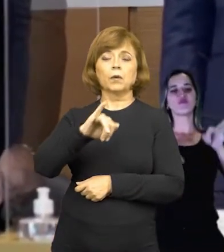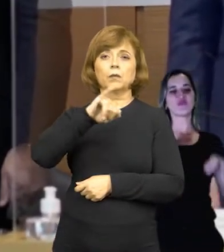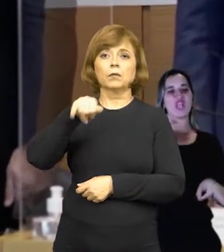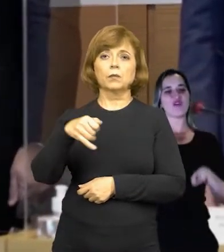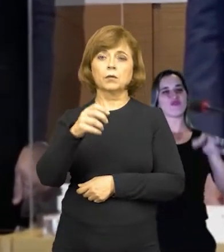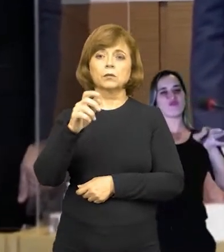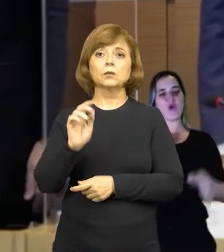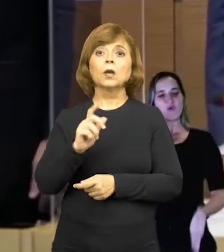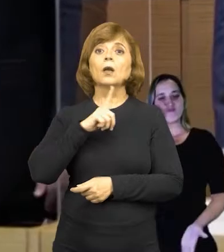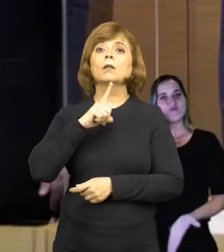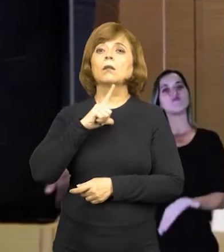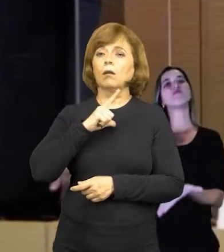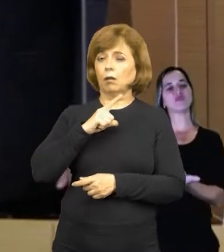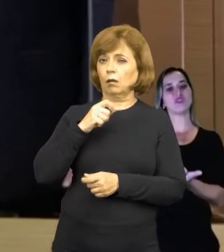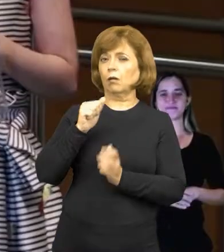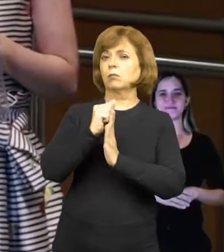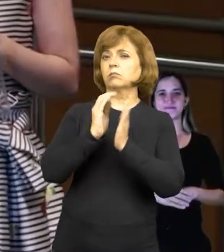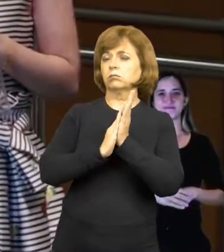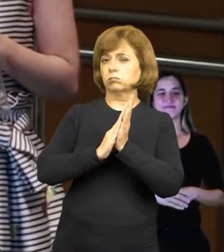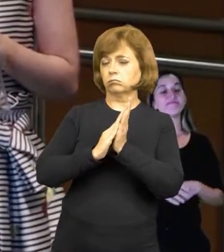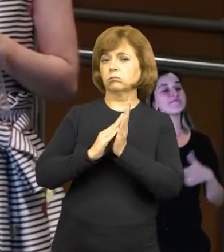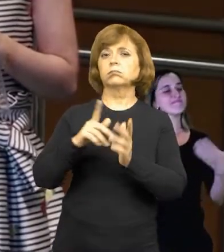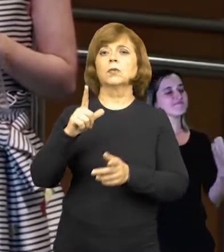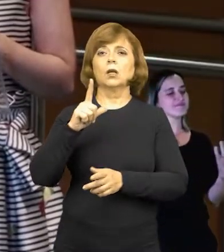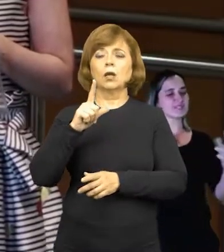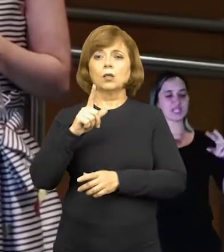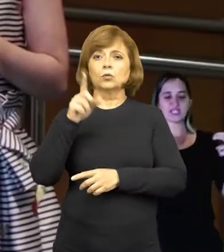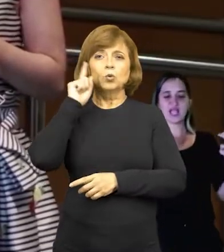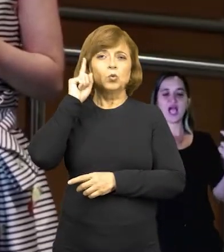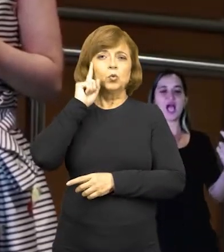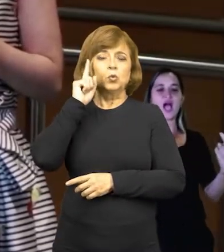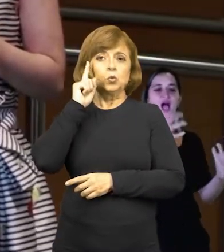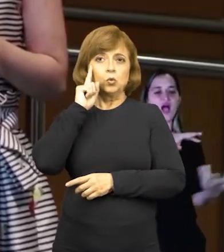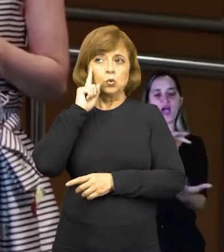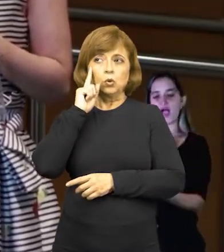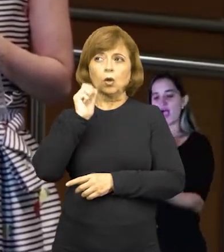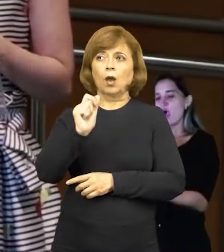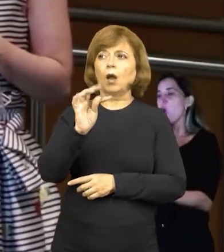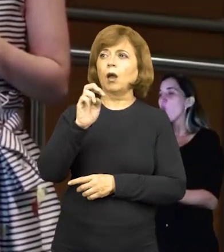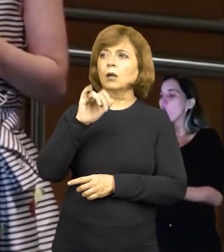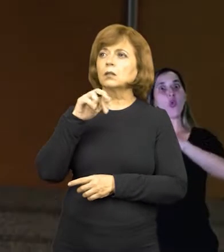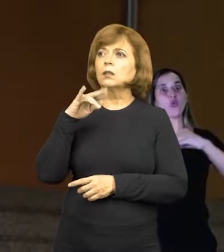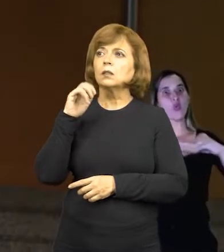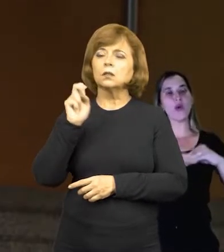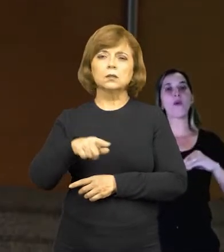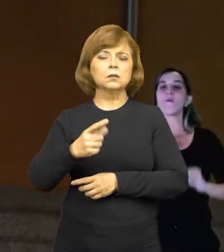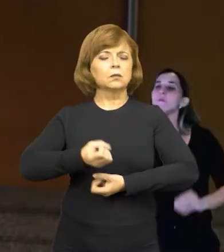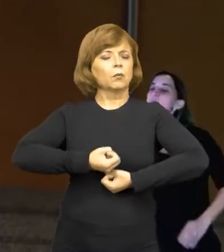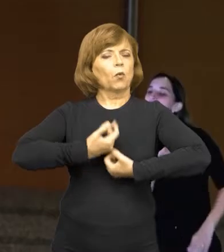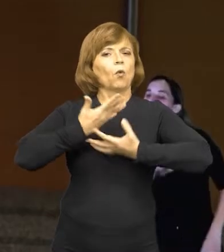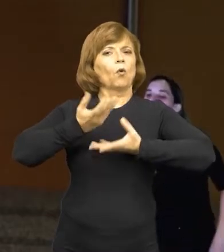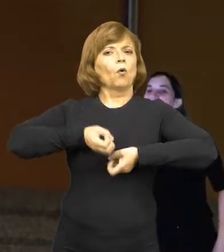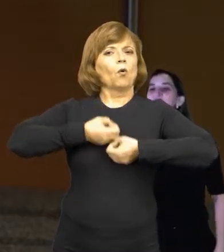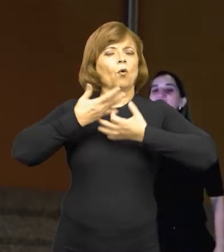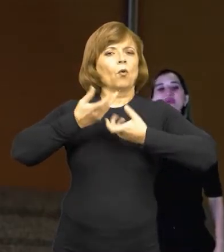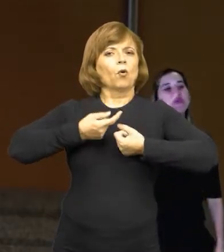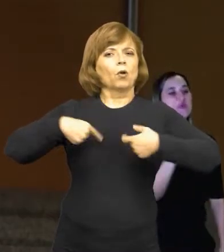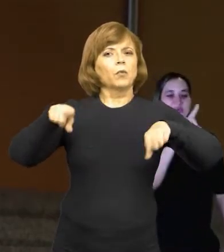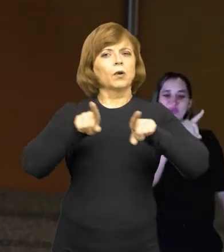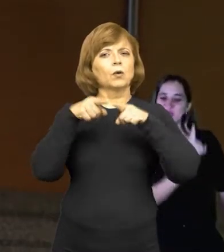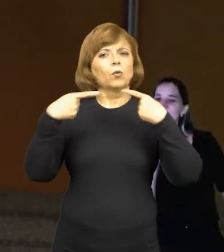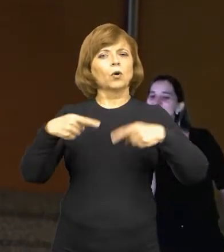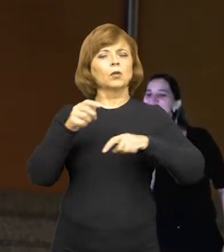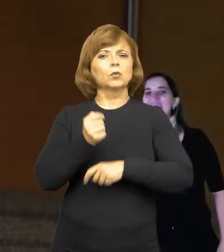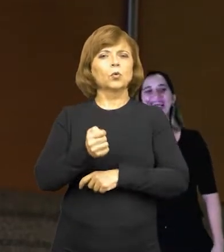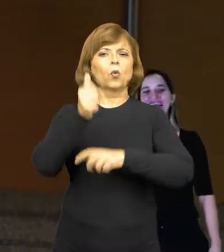exercício diário da cidadania. A atriz Mirim Giovanna Molinário leu o poema Cantiga Quase